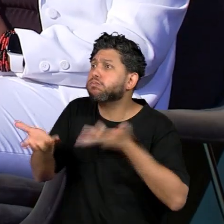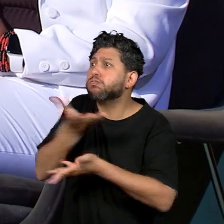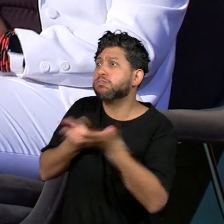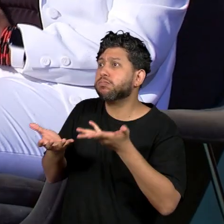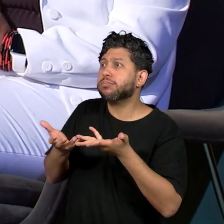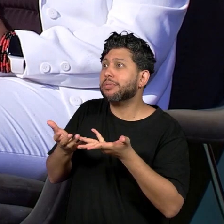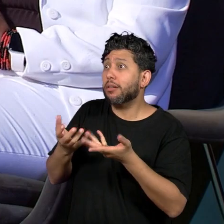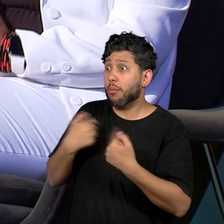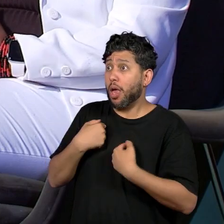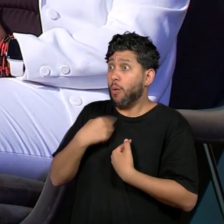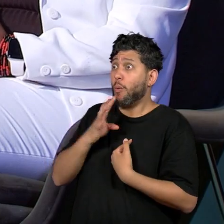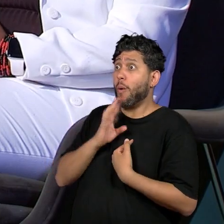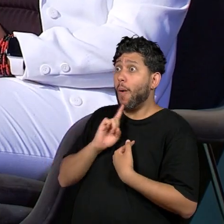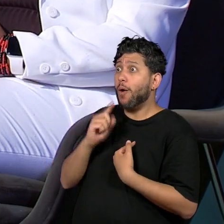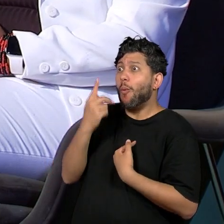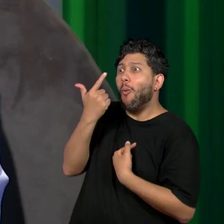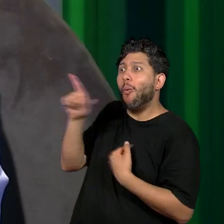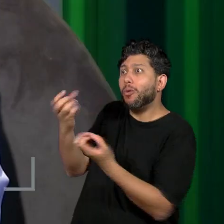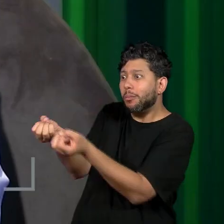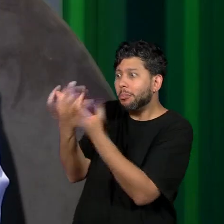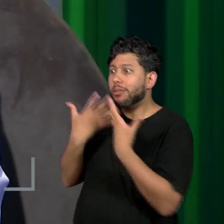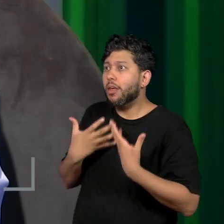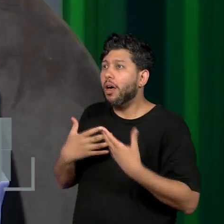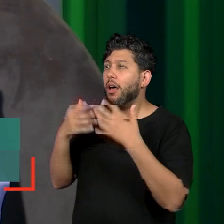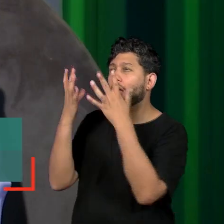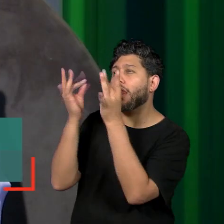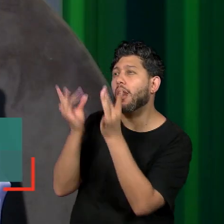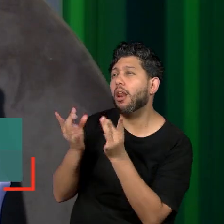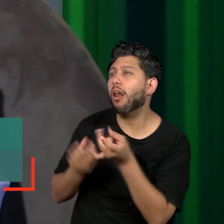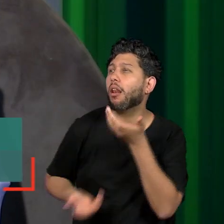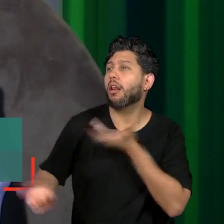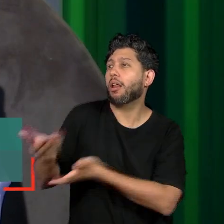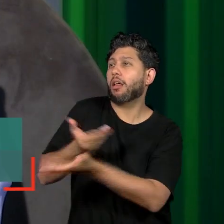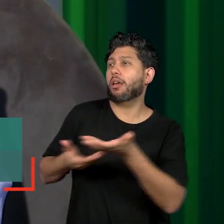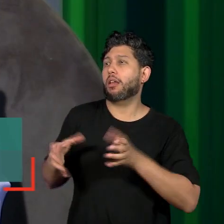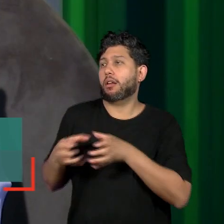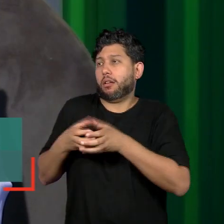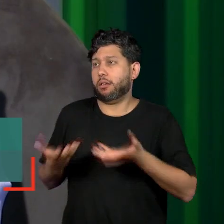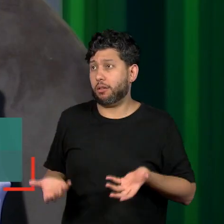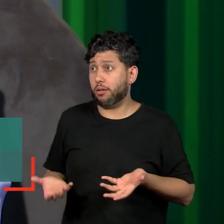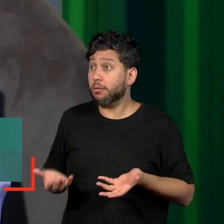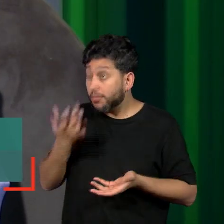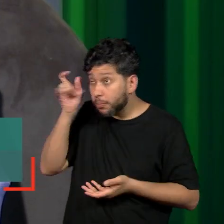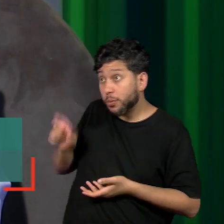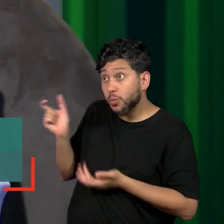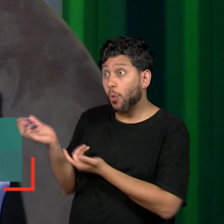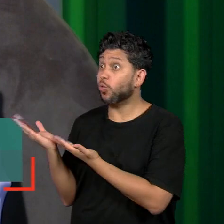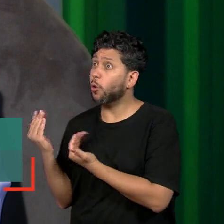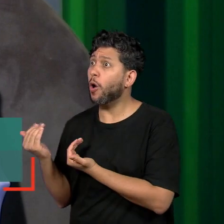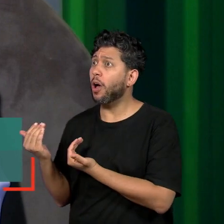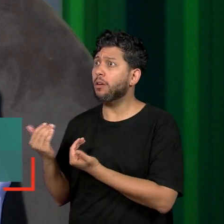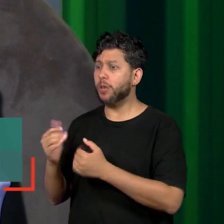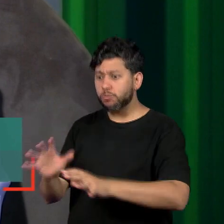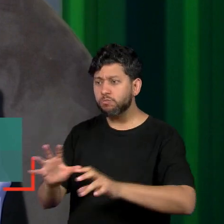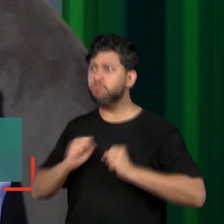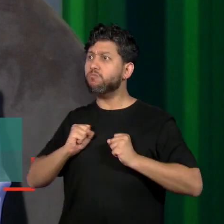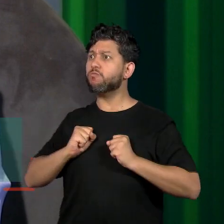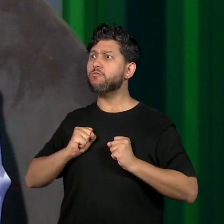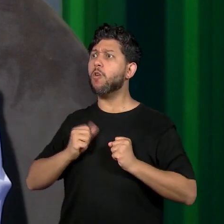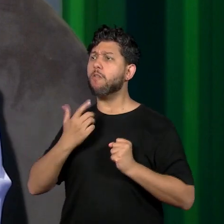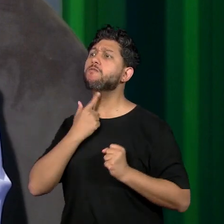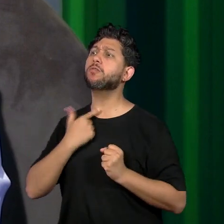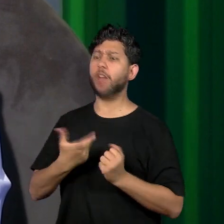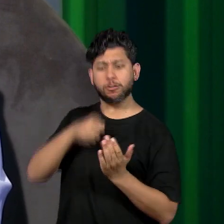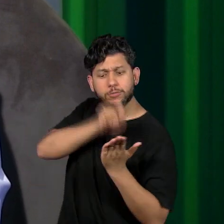muito bem esplanada para que nossos jovens se movimentem a escrever, a ler e